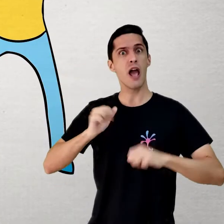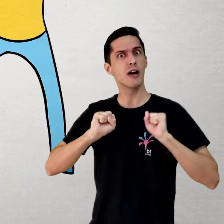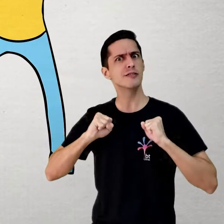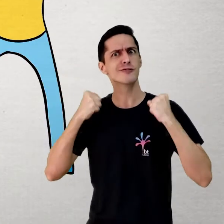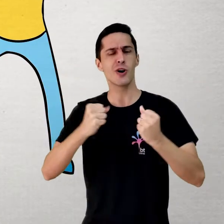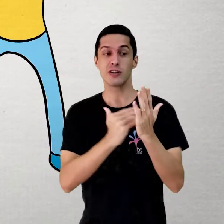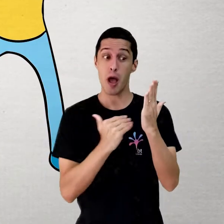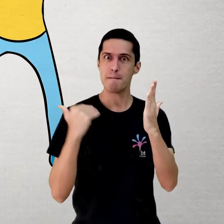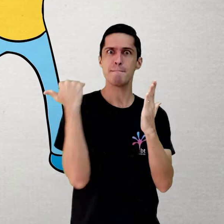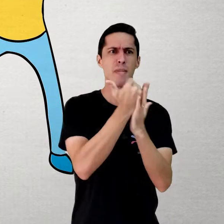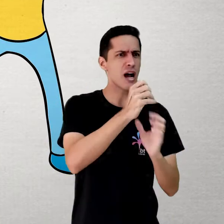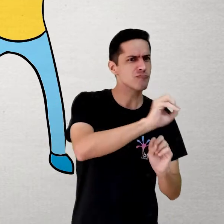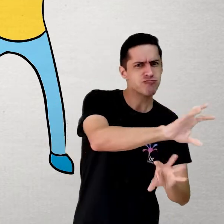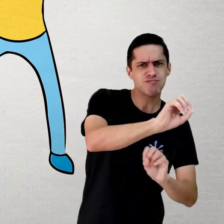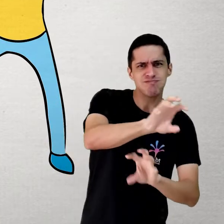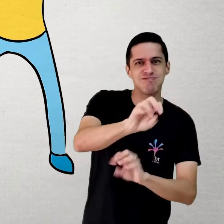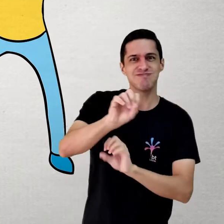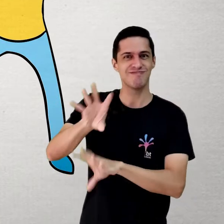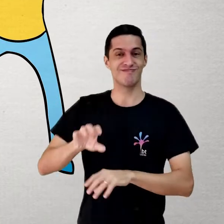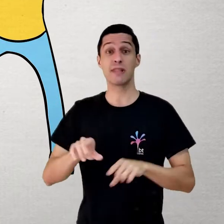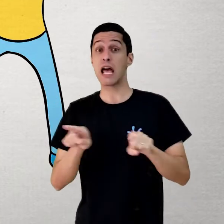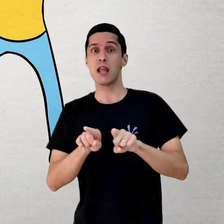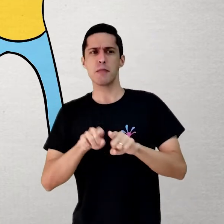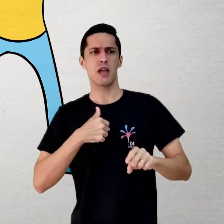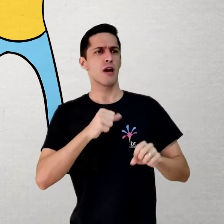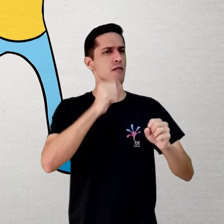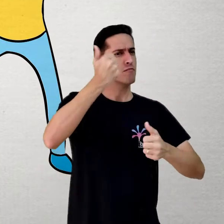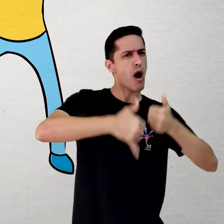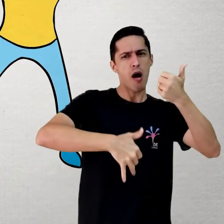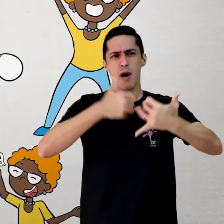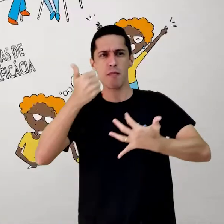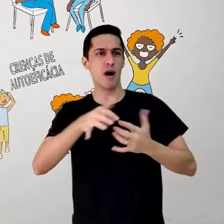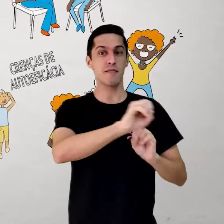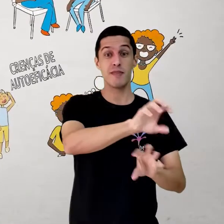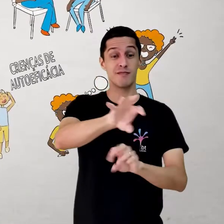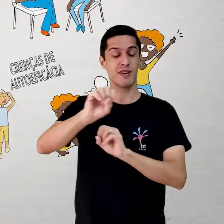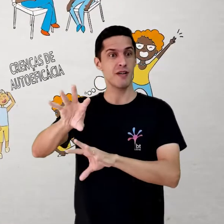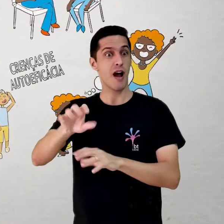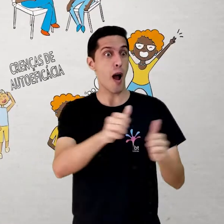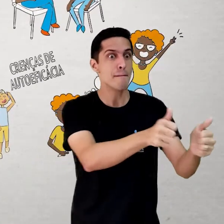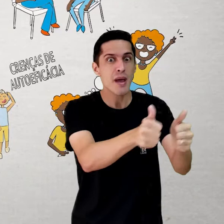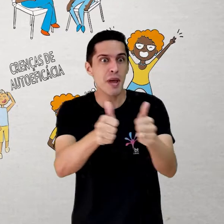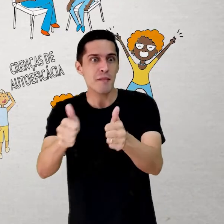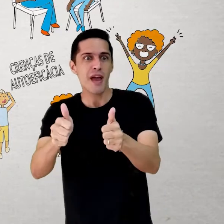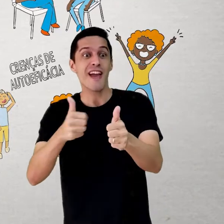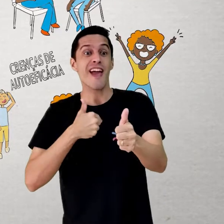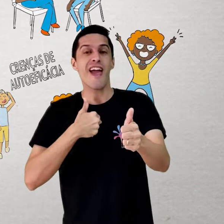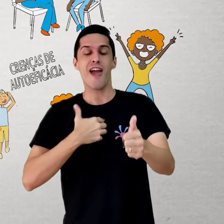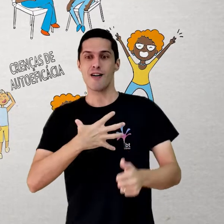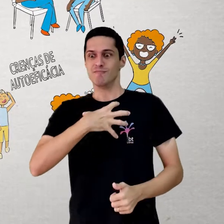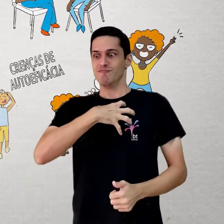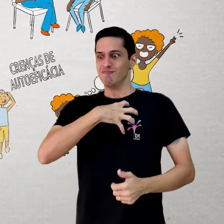cotidiano também retroalimenta o que ele pensa sobre suas próprias capacidades. Por isso, as crenças de auto eficácia do